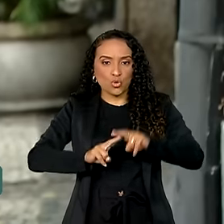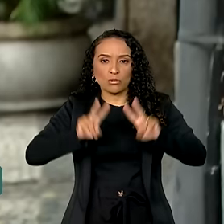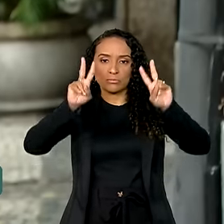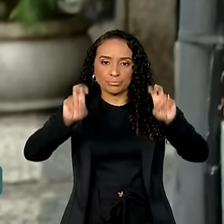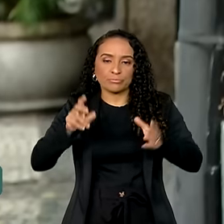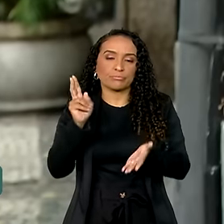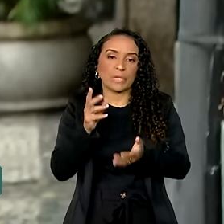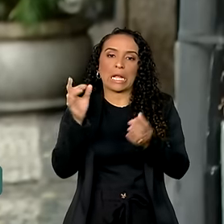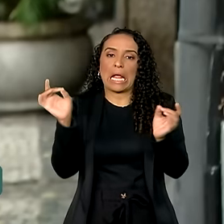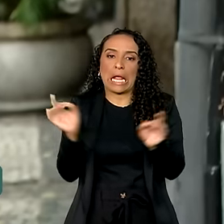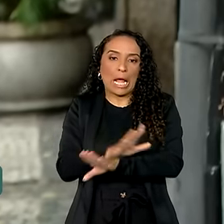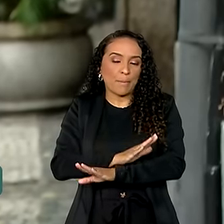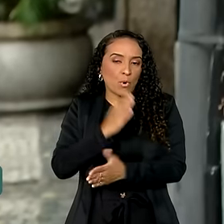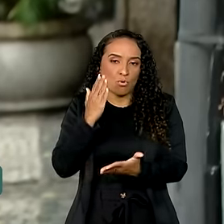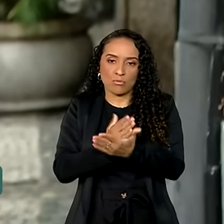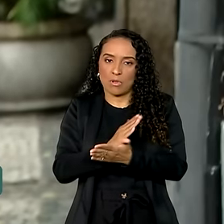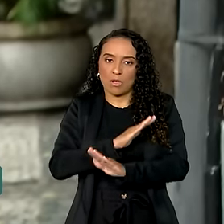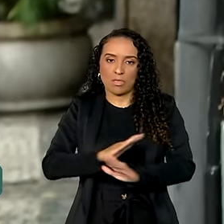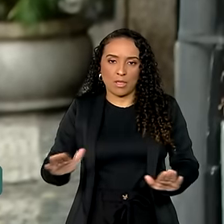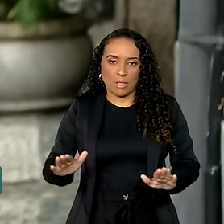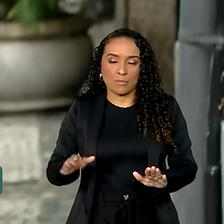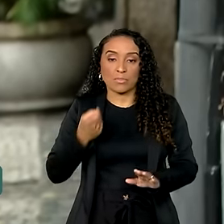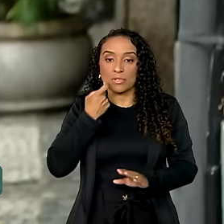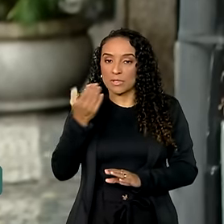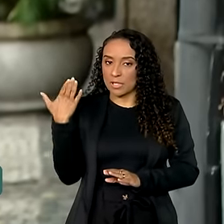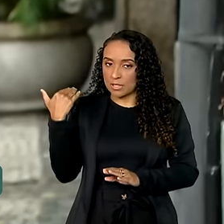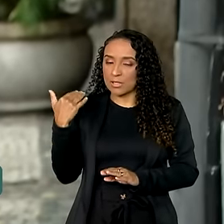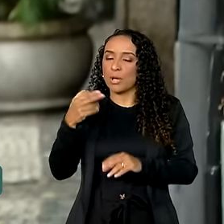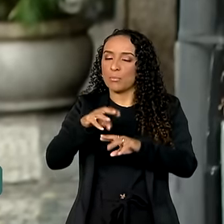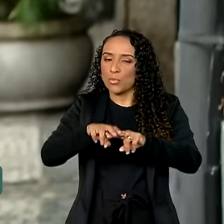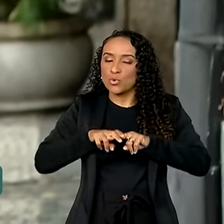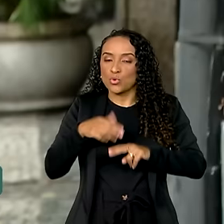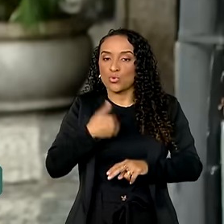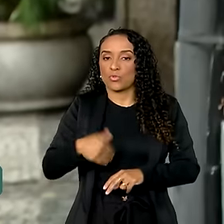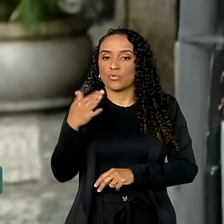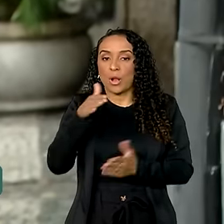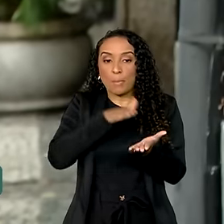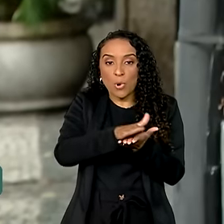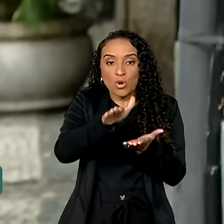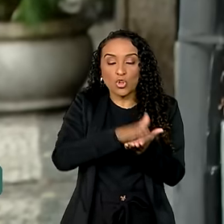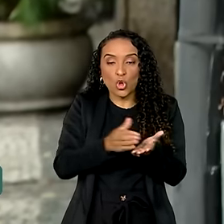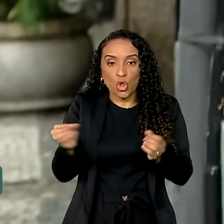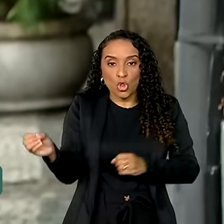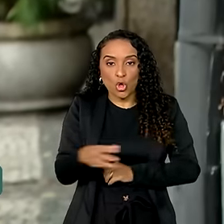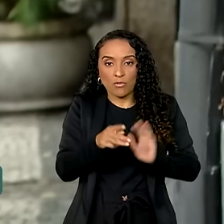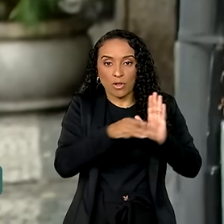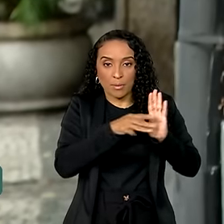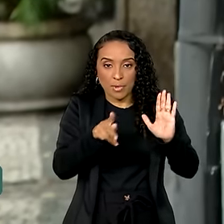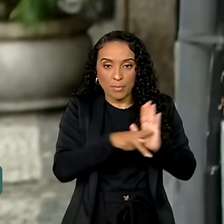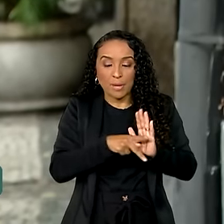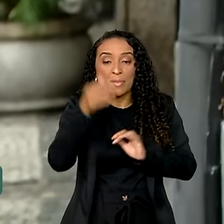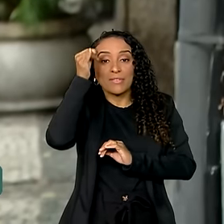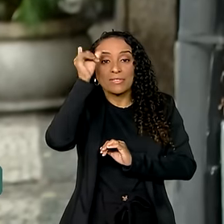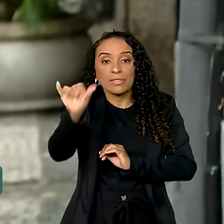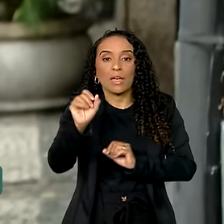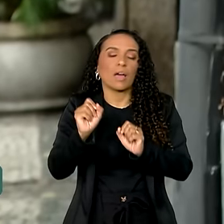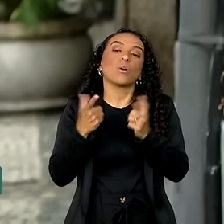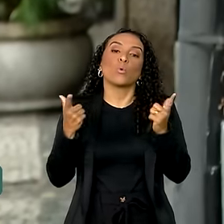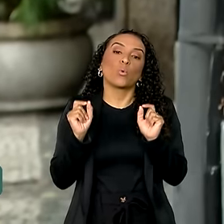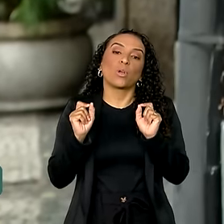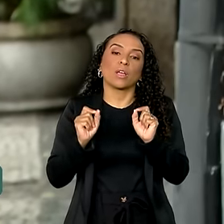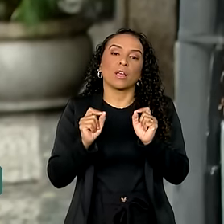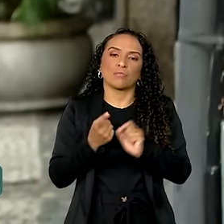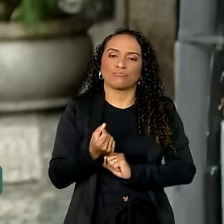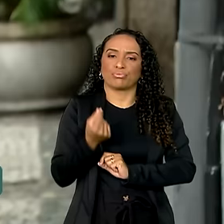tema perdeu a validade na última sexta-feira. Por isso, o governo federal publicou essa nova MP para evitar o aumento